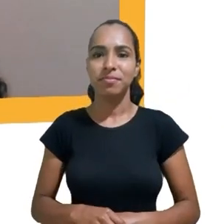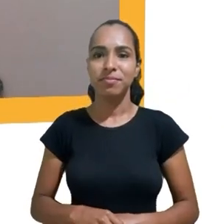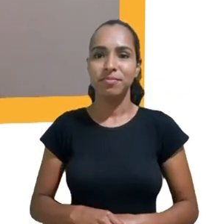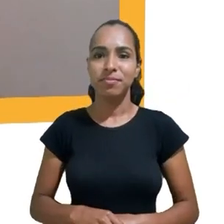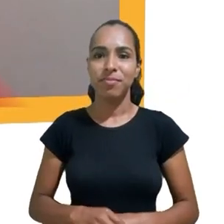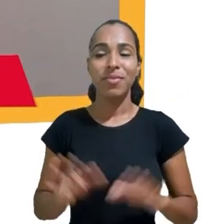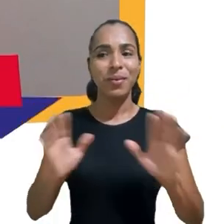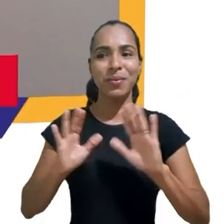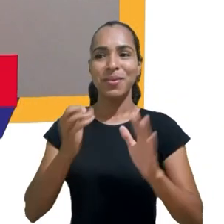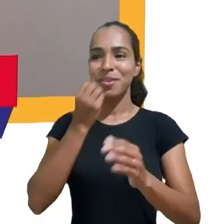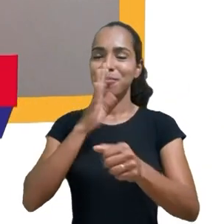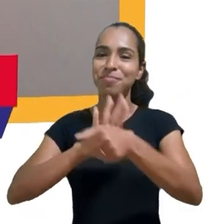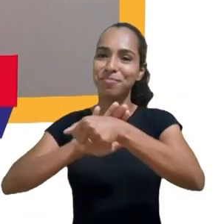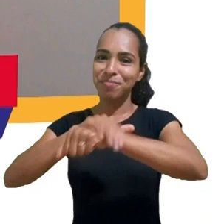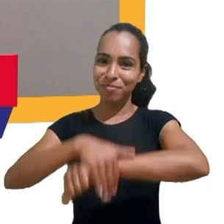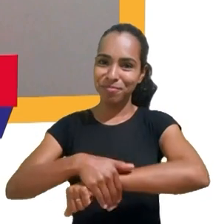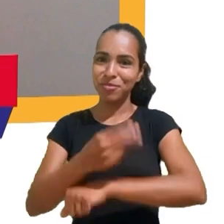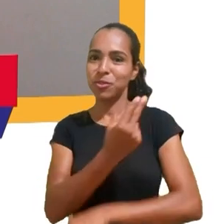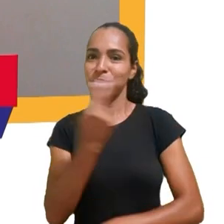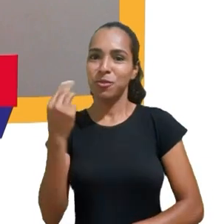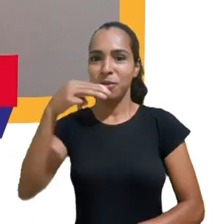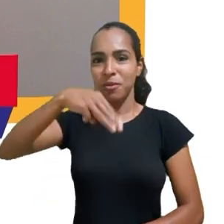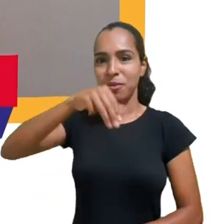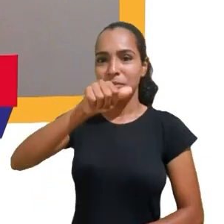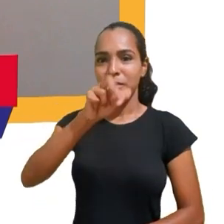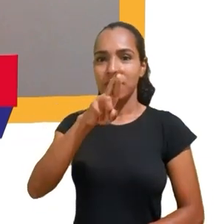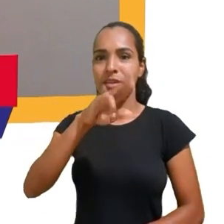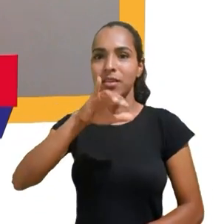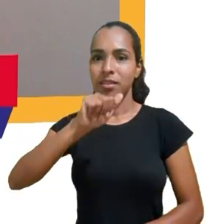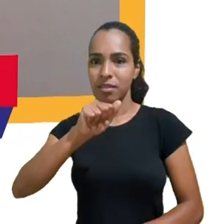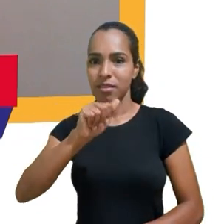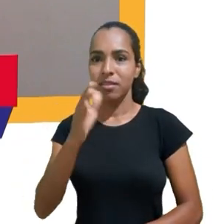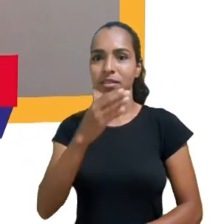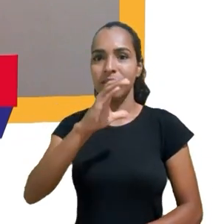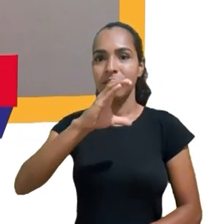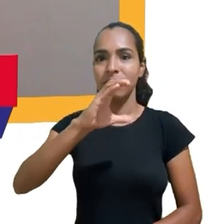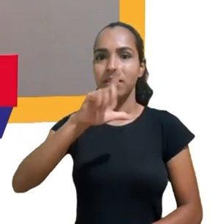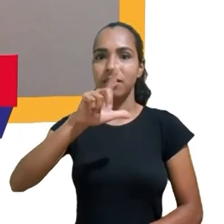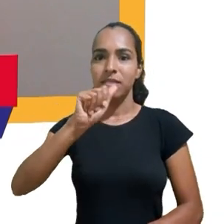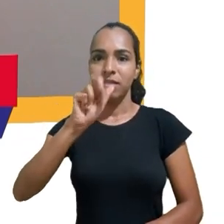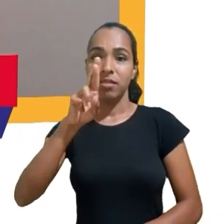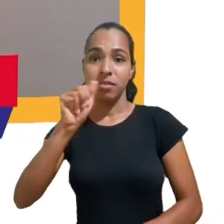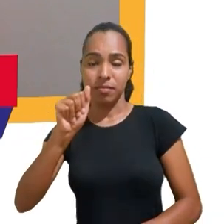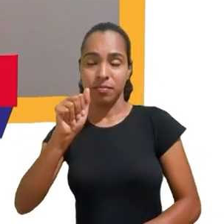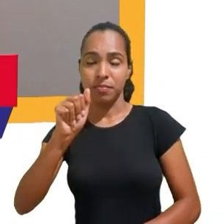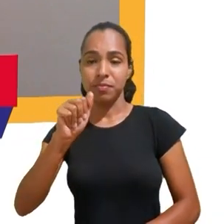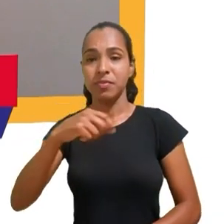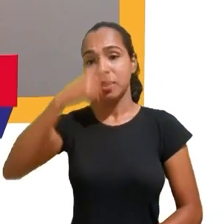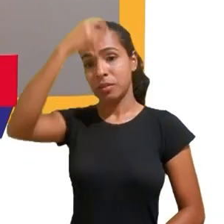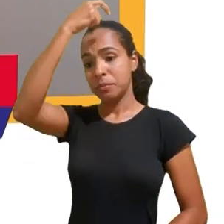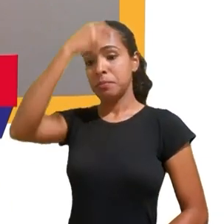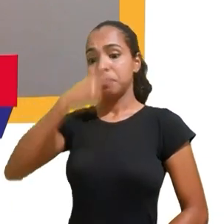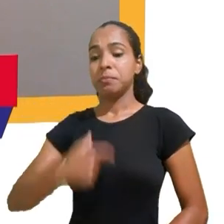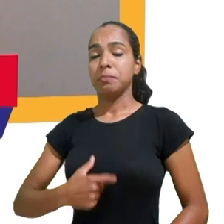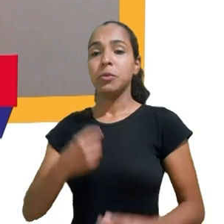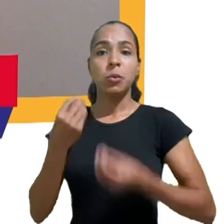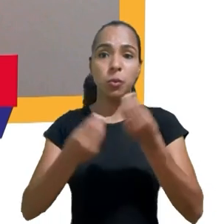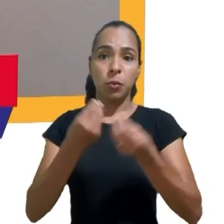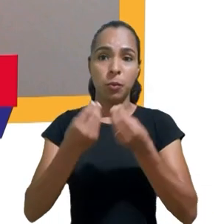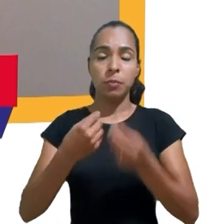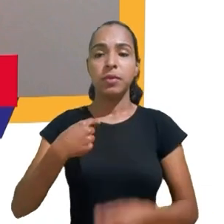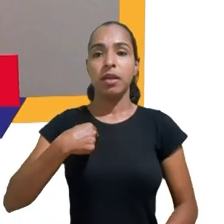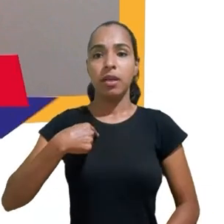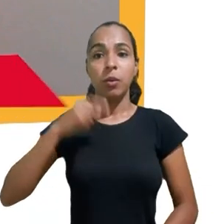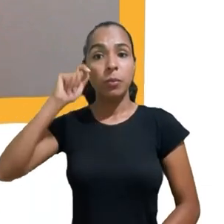Clara. Eu vou começar pela minha autodescrição. Eu sou uma menina negra, de cabelos pretos,